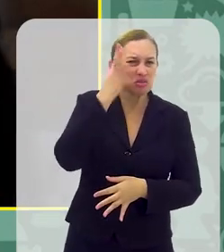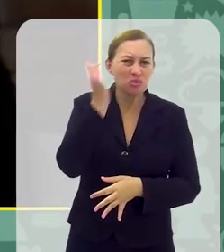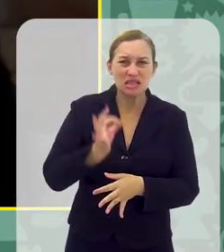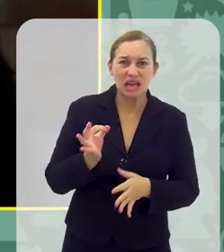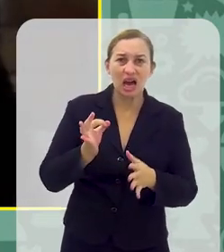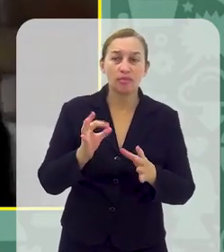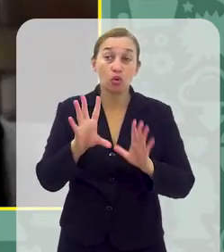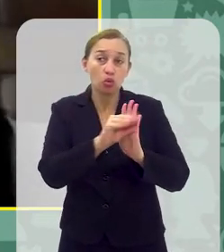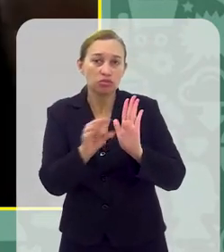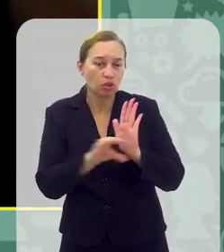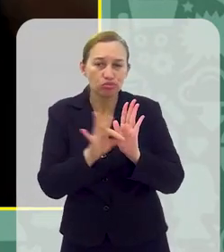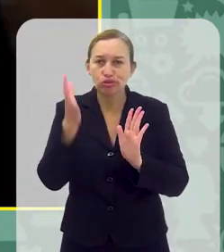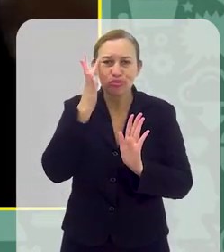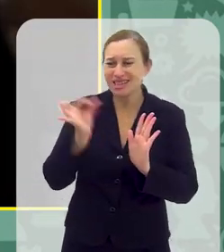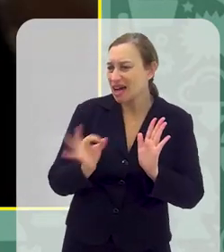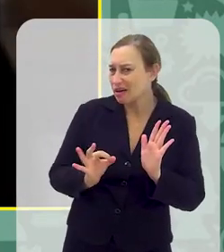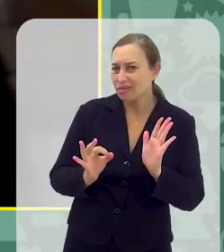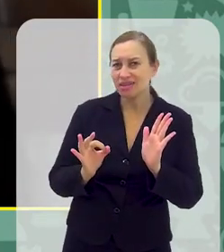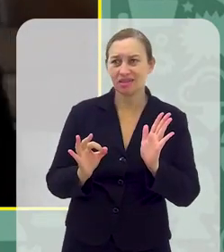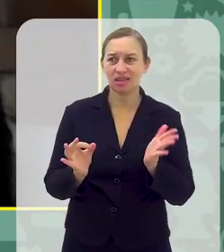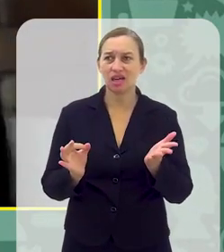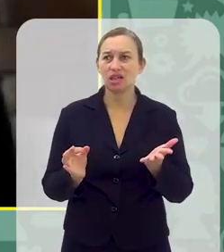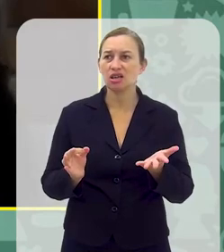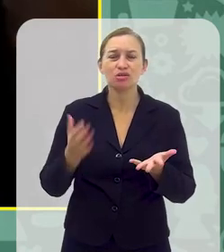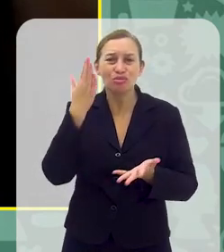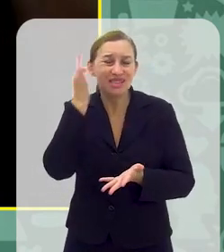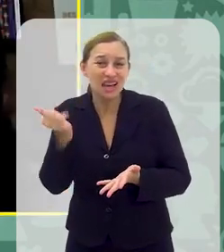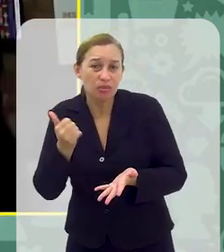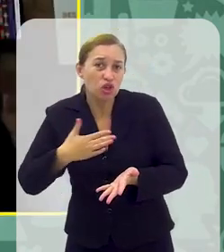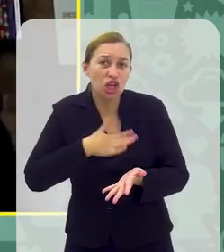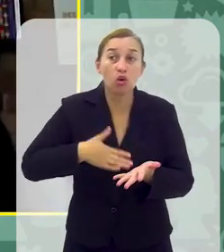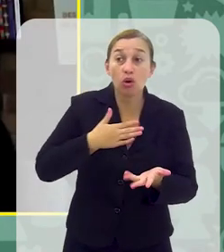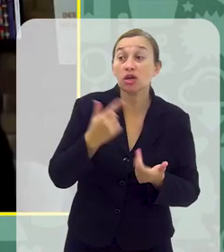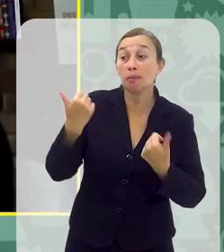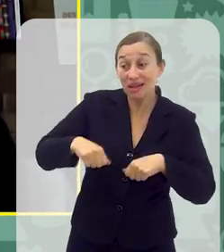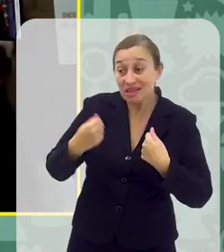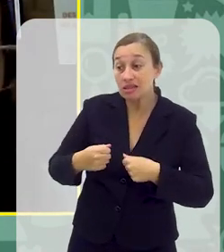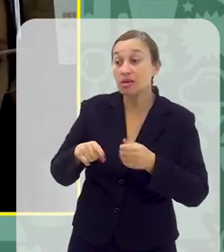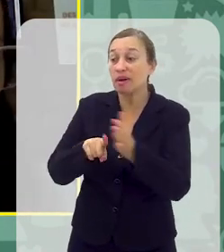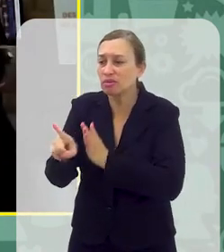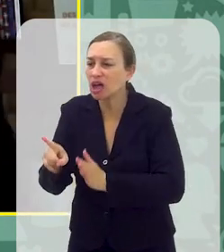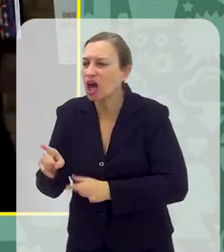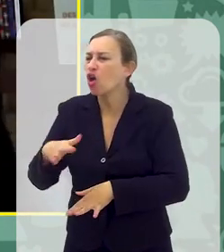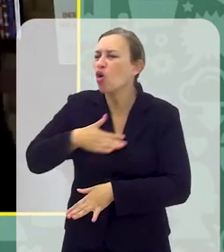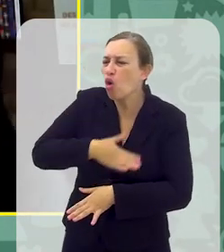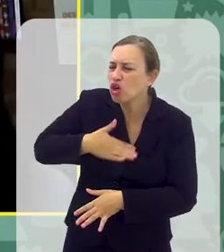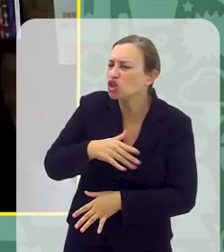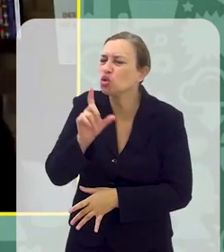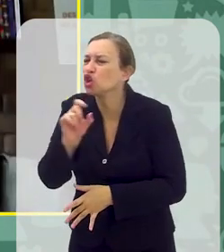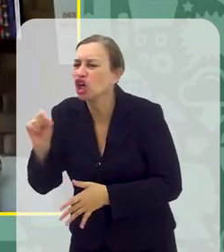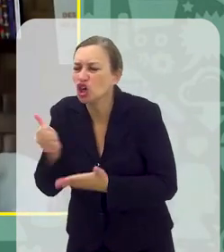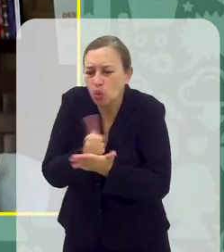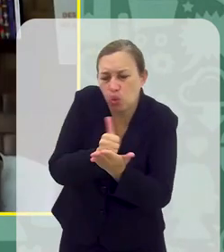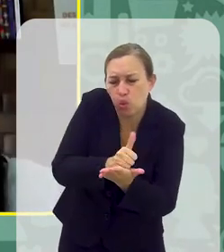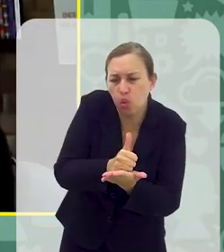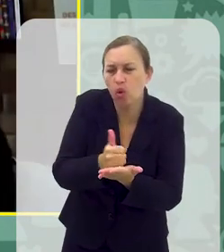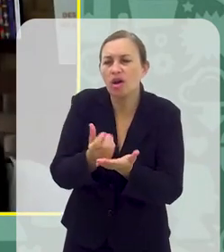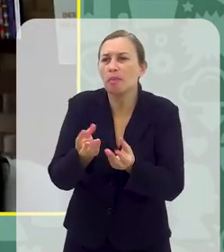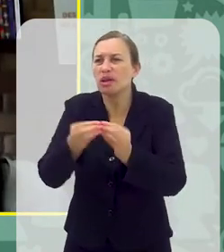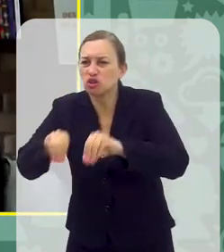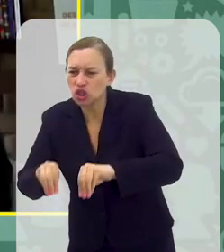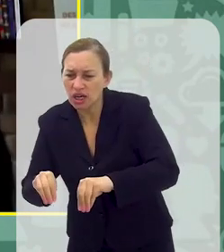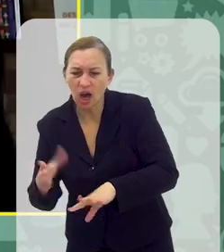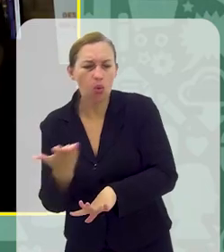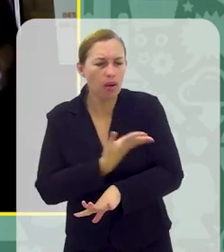joga Então entenda o que seu filho está jogando Entenda o que ele gosta naquele jogo Ele gosta de atirar, ele gosta de prejudicar o